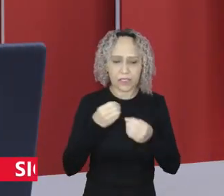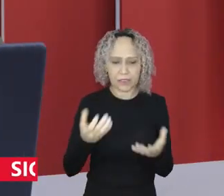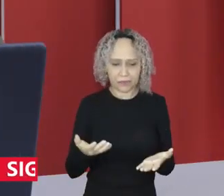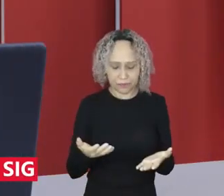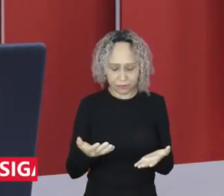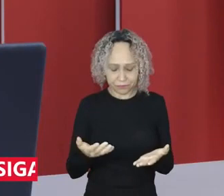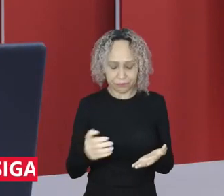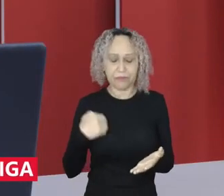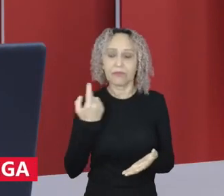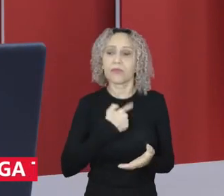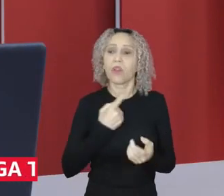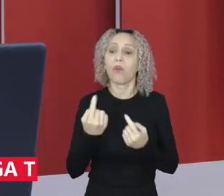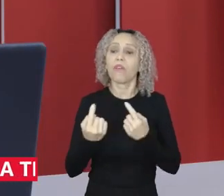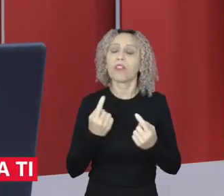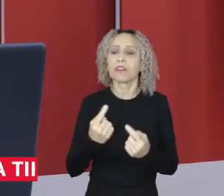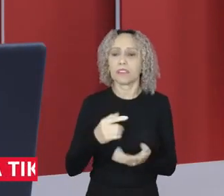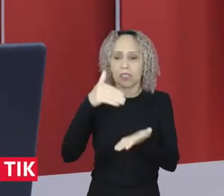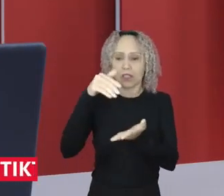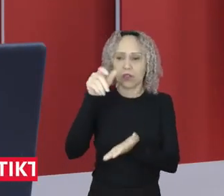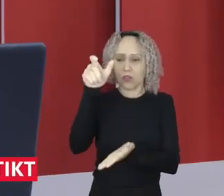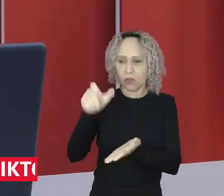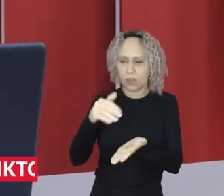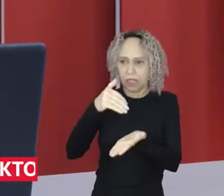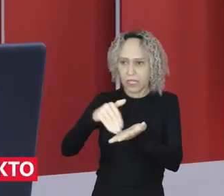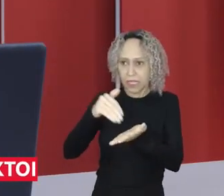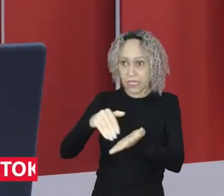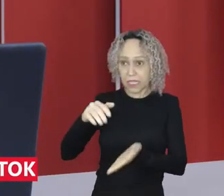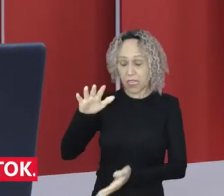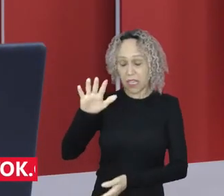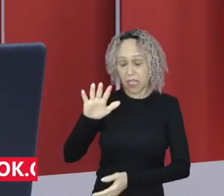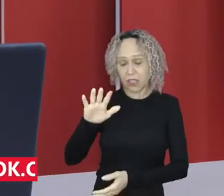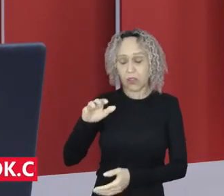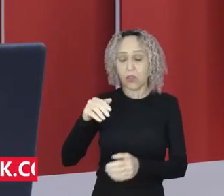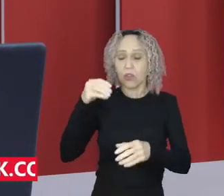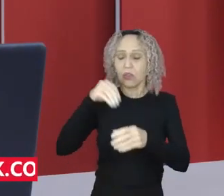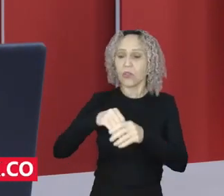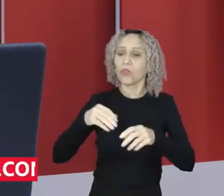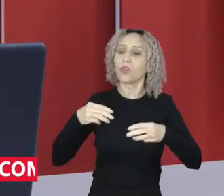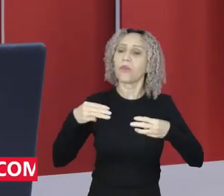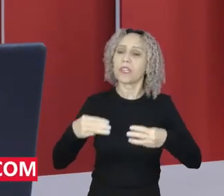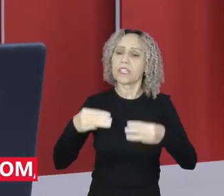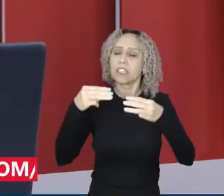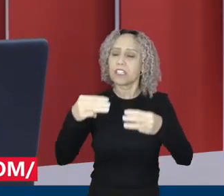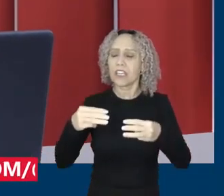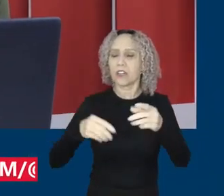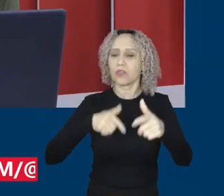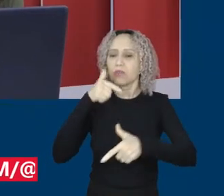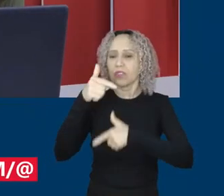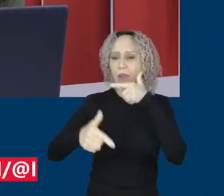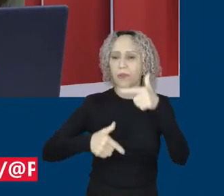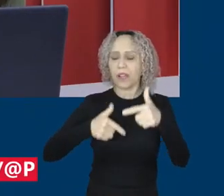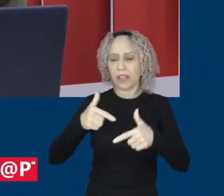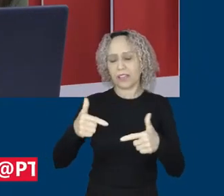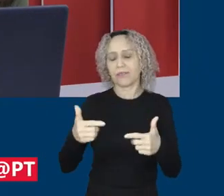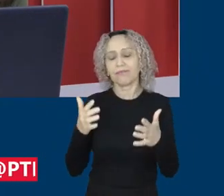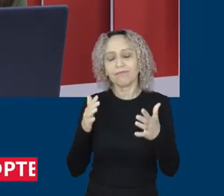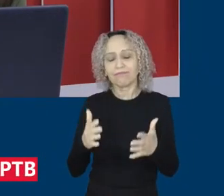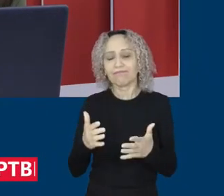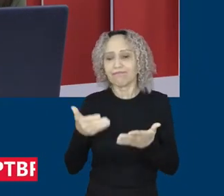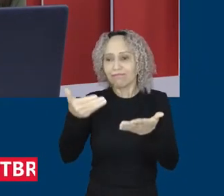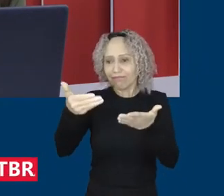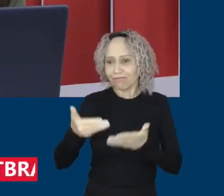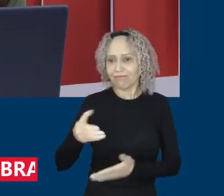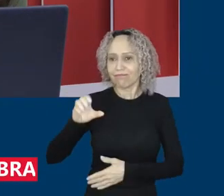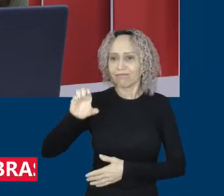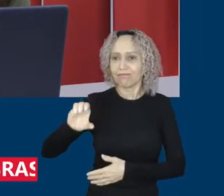A gente conversa agora com o secretário-executivo do Ministério do Trabalho e Emprego, Chico Macena. Bom dia, secretário. Bem-vindo ao Jornal PT